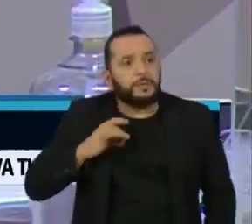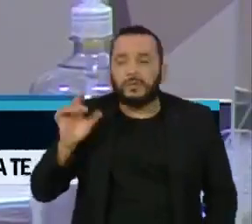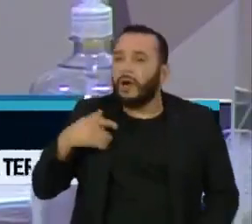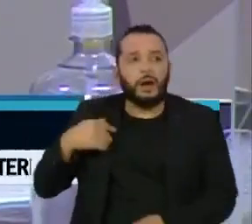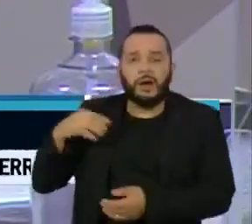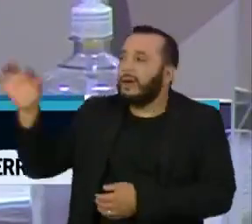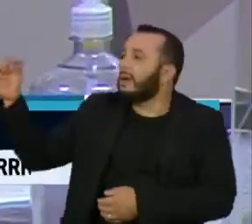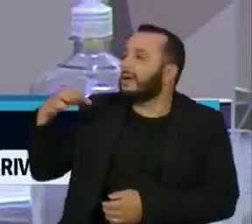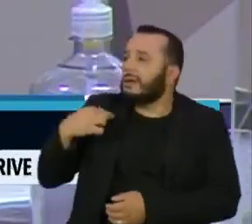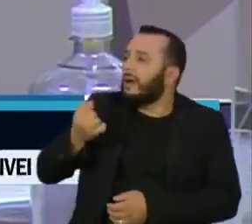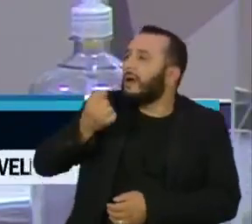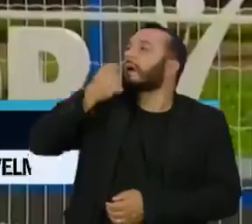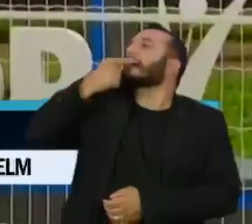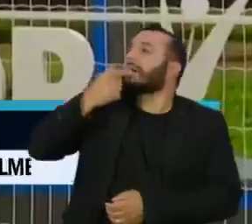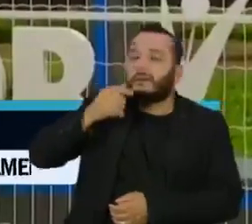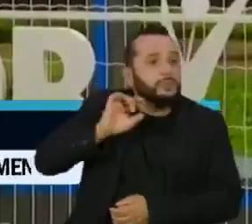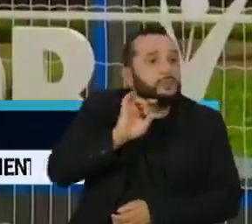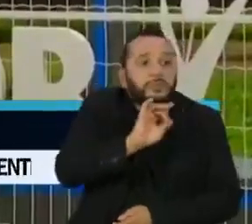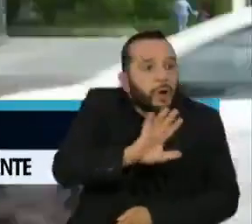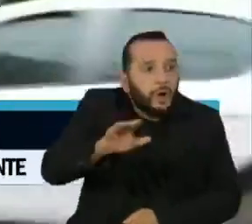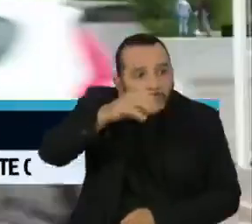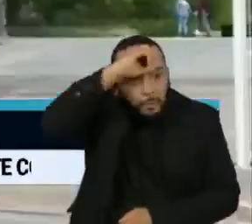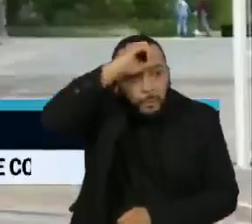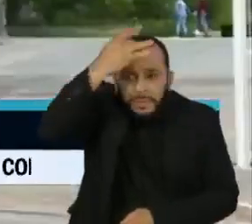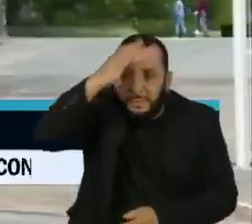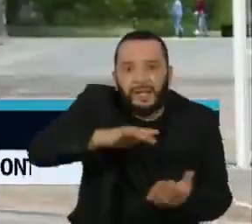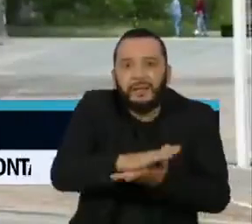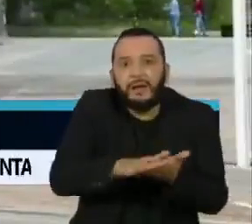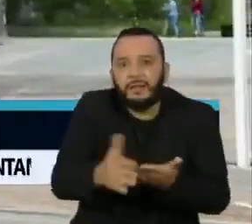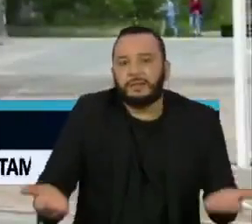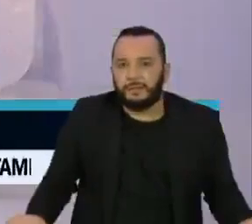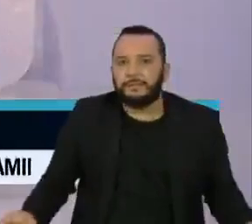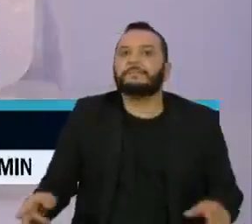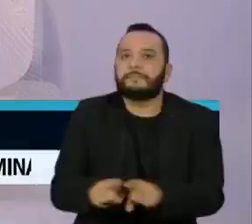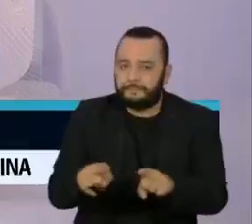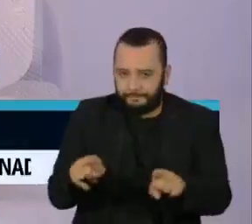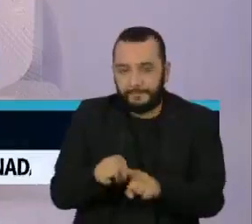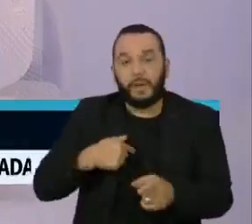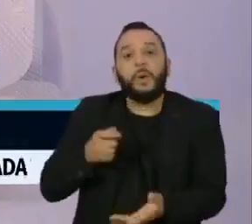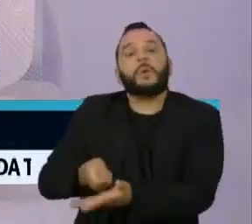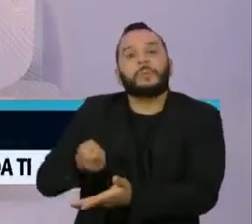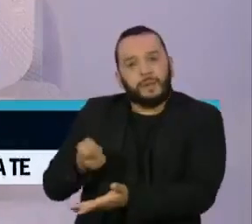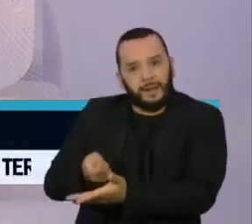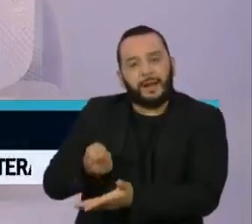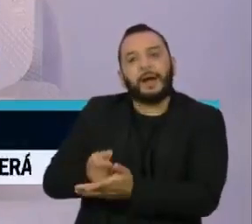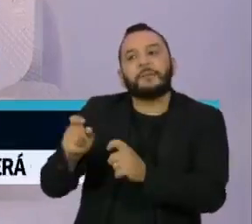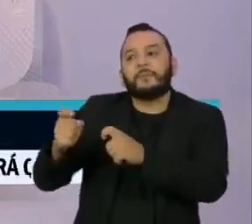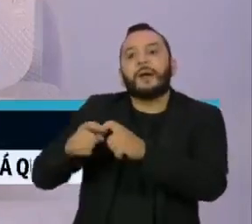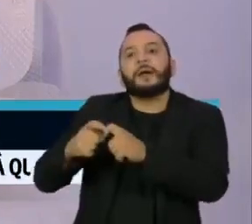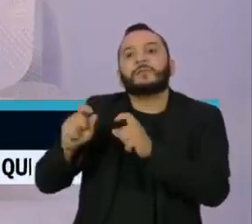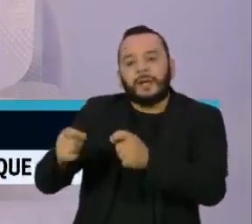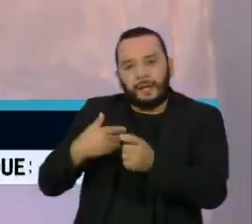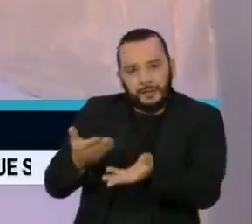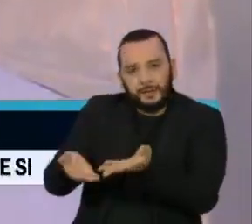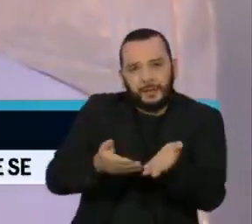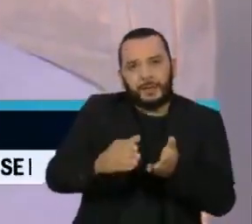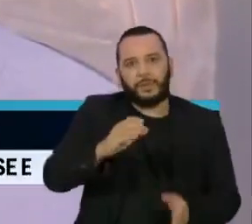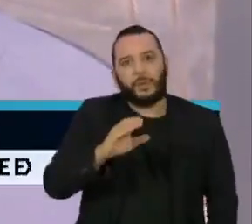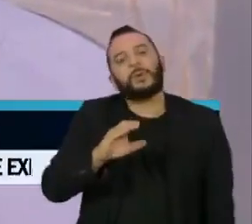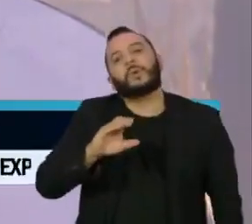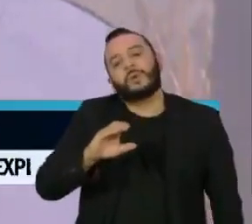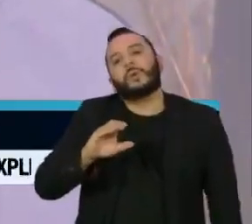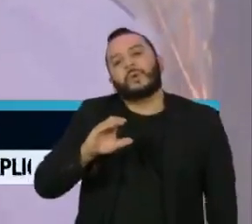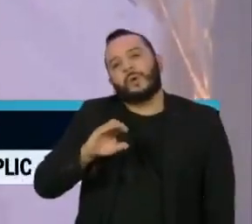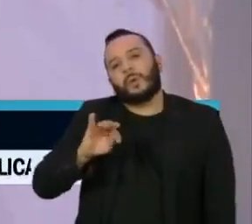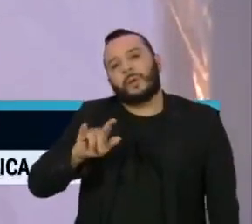iriam receber o medicamento. São coisas diferentes. O plano de saúde ainda é acusado de obrigar os médicos a usarem o chamado kit Covid e de fraudar